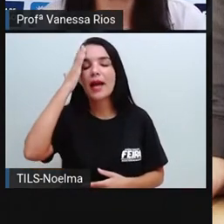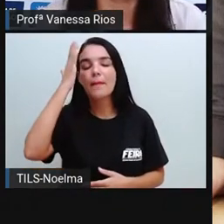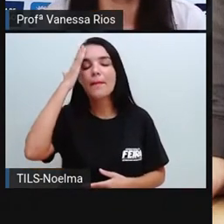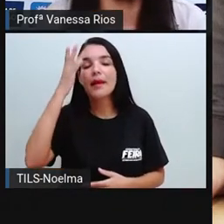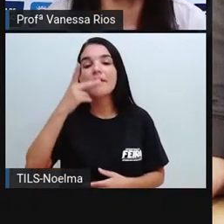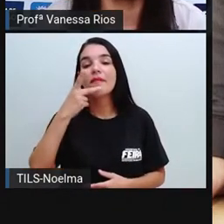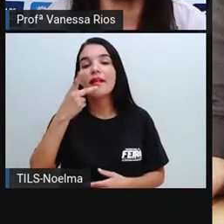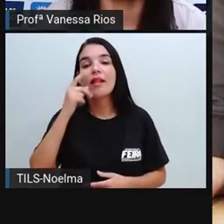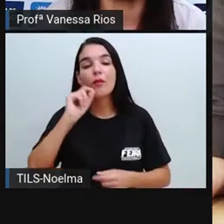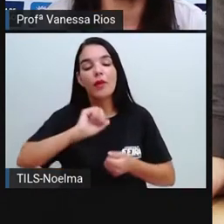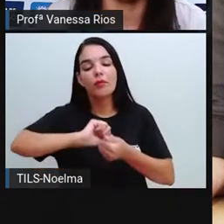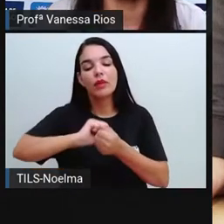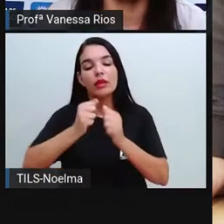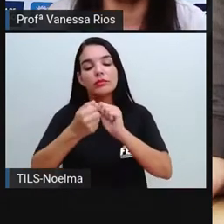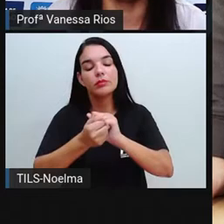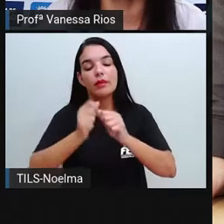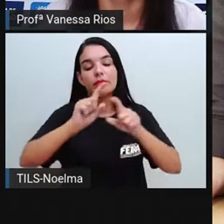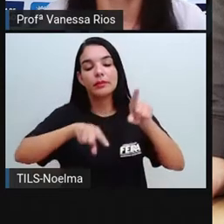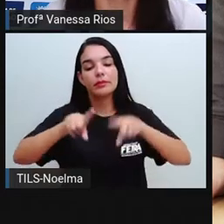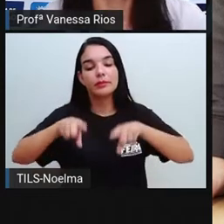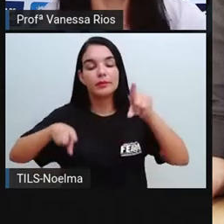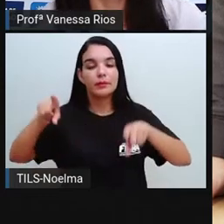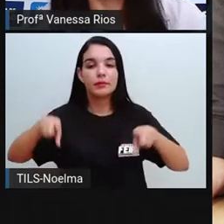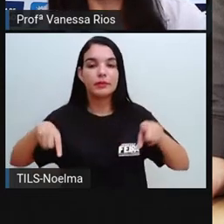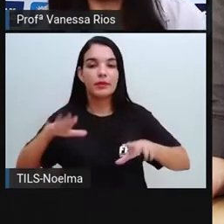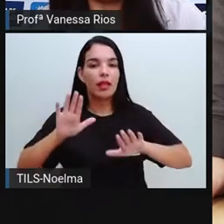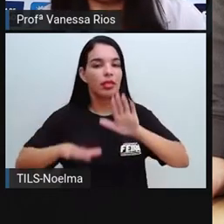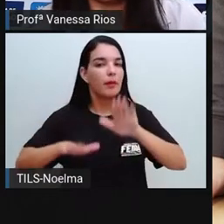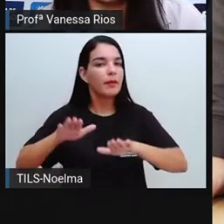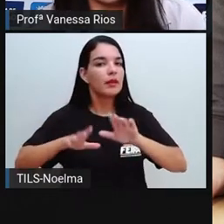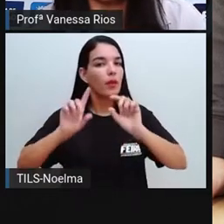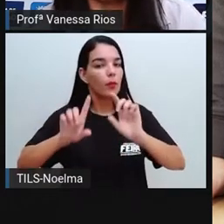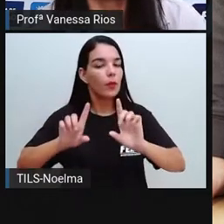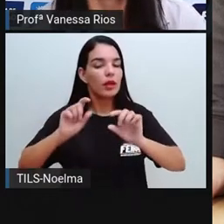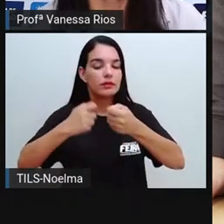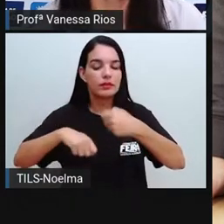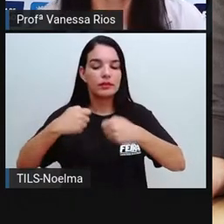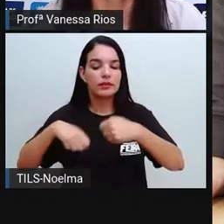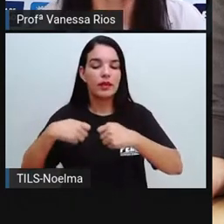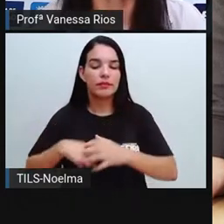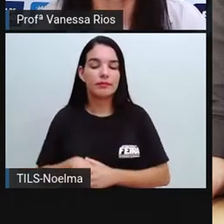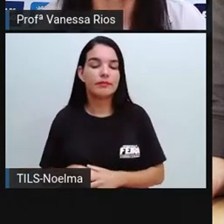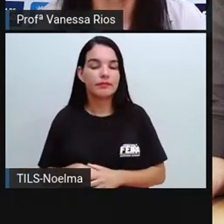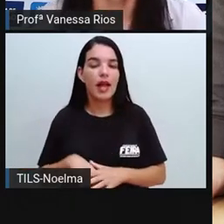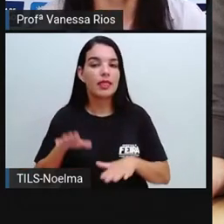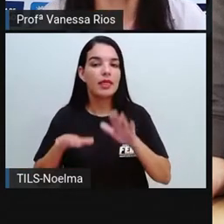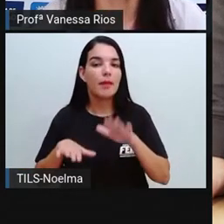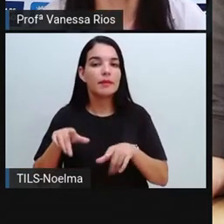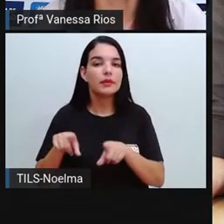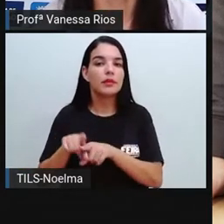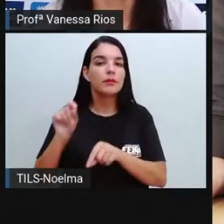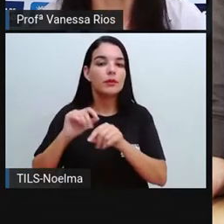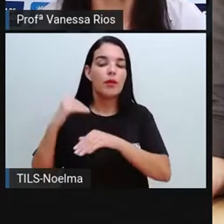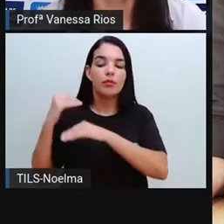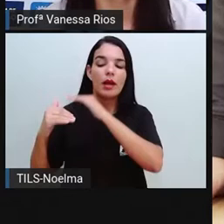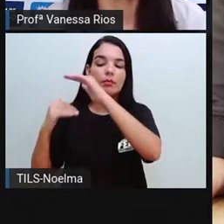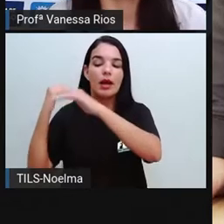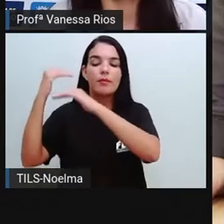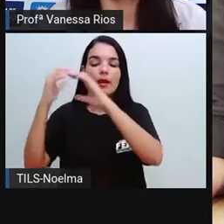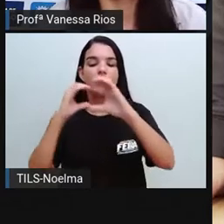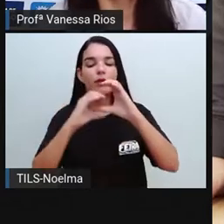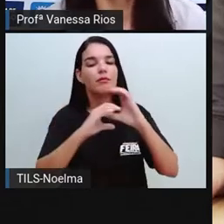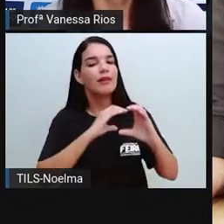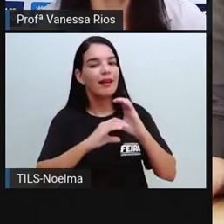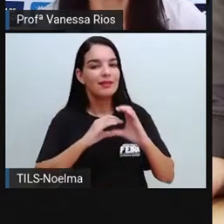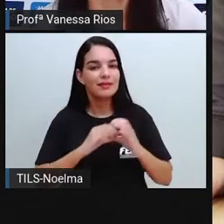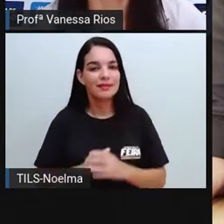adequar as suas variações, dependendo da necessidade, dependendo aí do processo comunicativo.